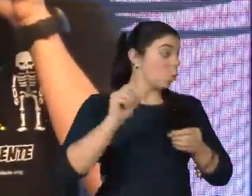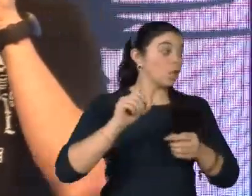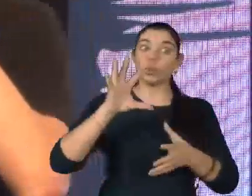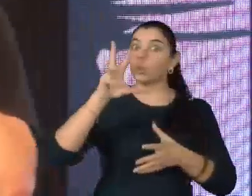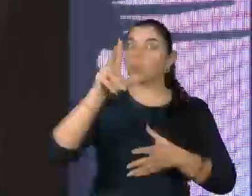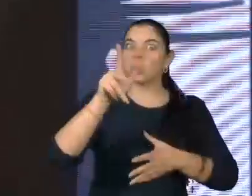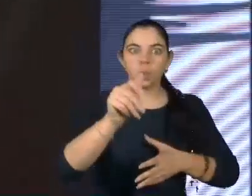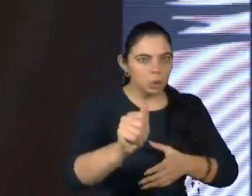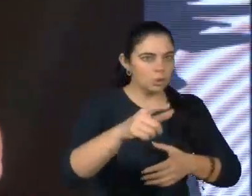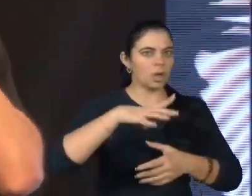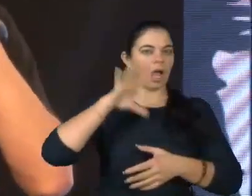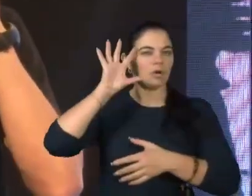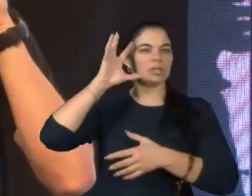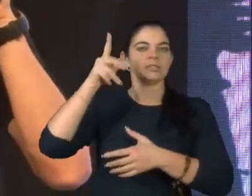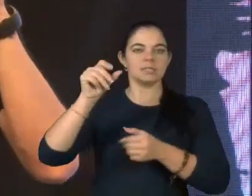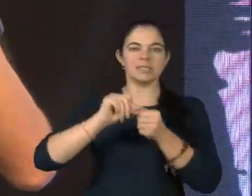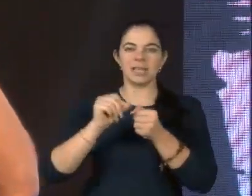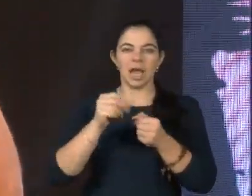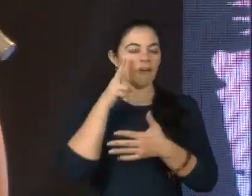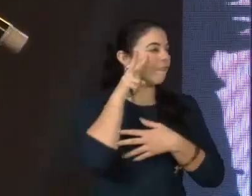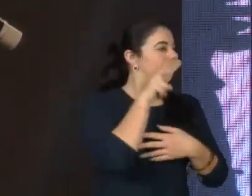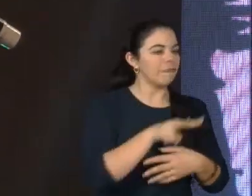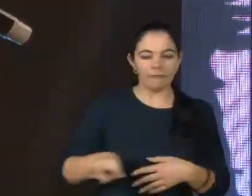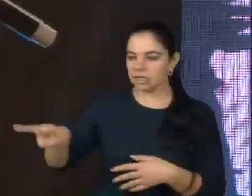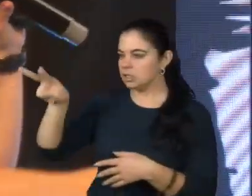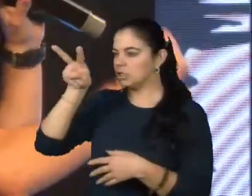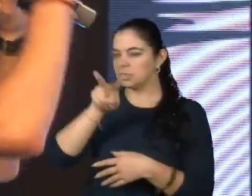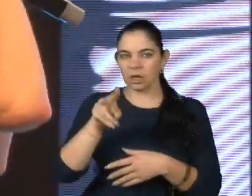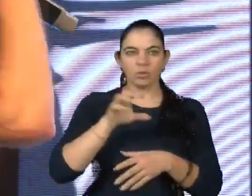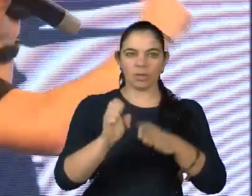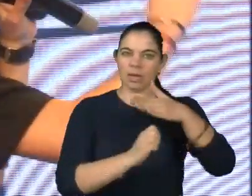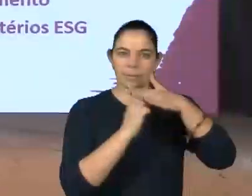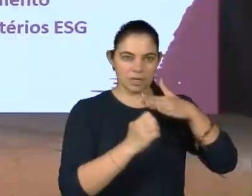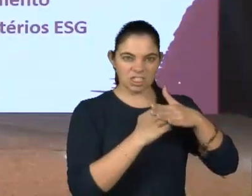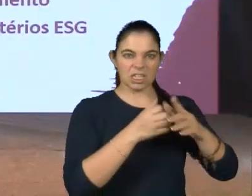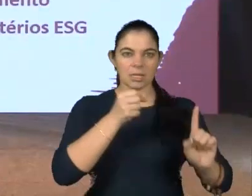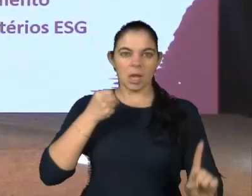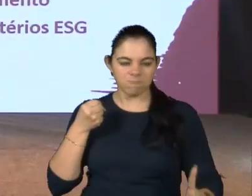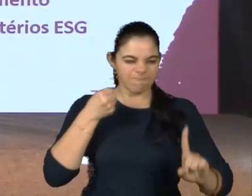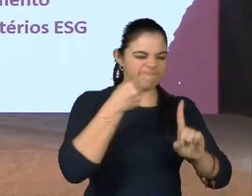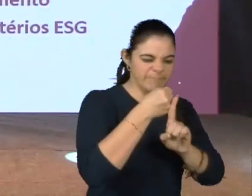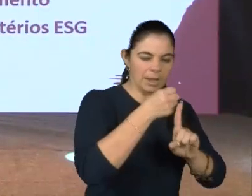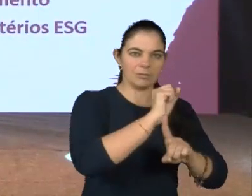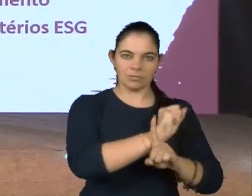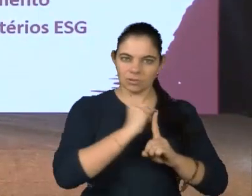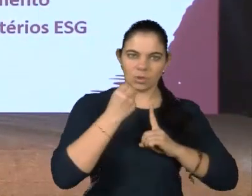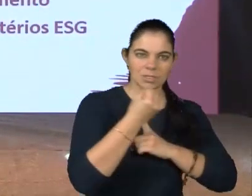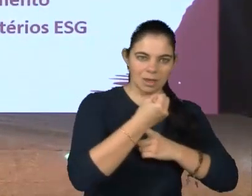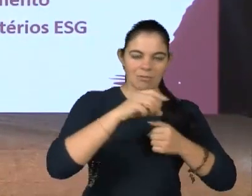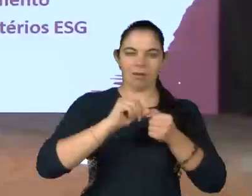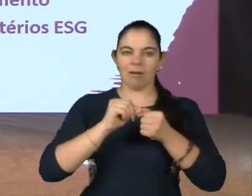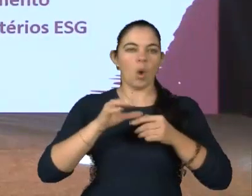acontecer, o mindset, a visão das empresas em relação ao impacto social, ao meio